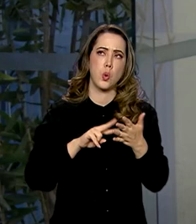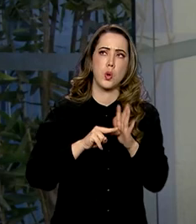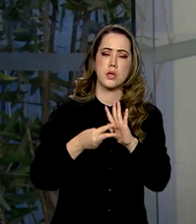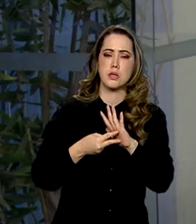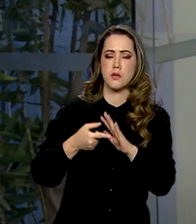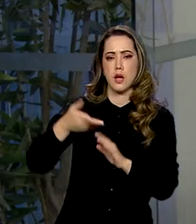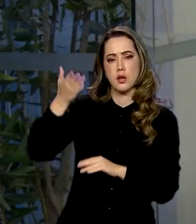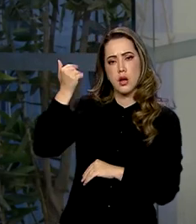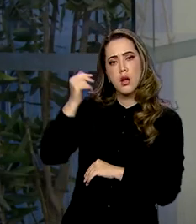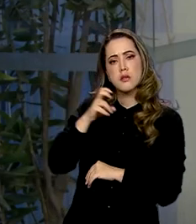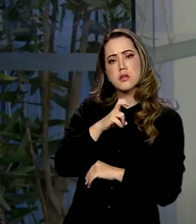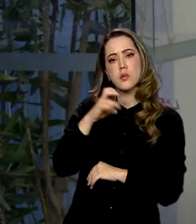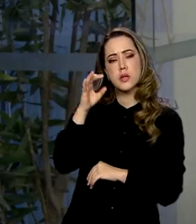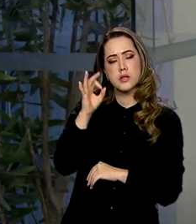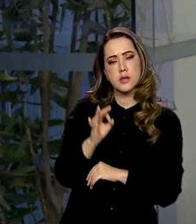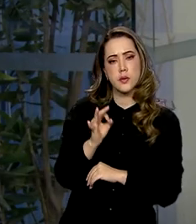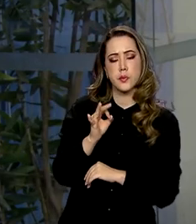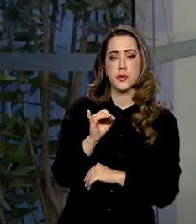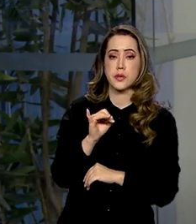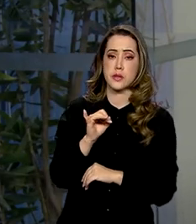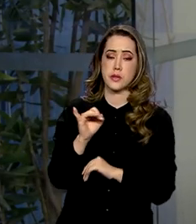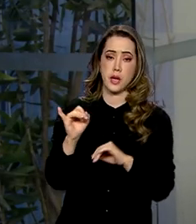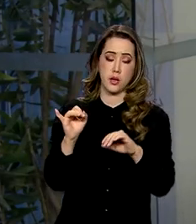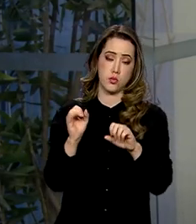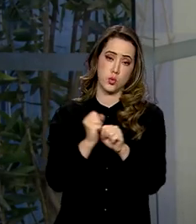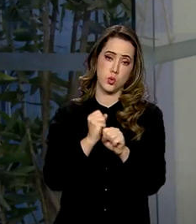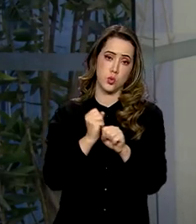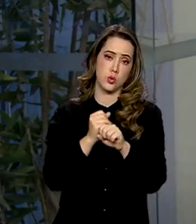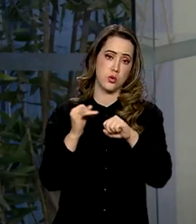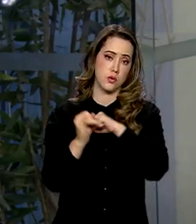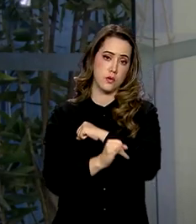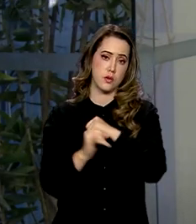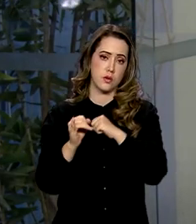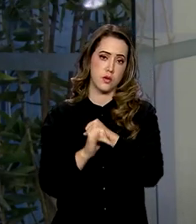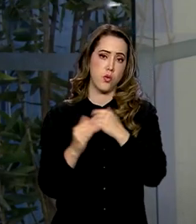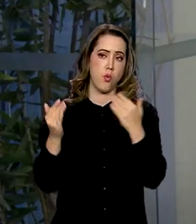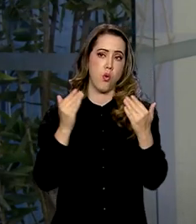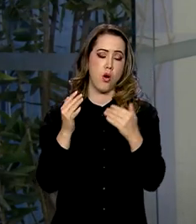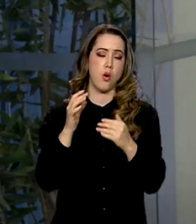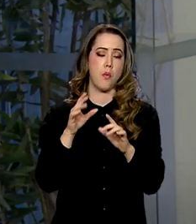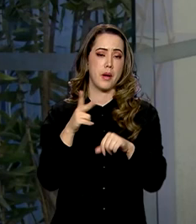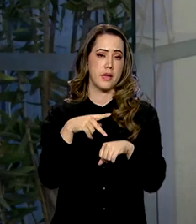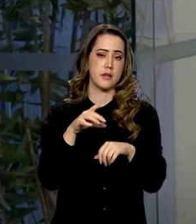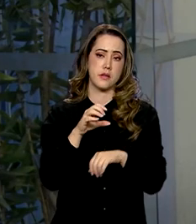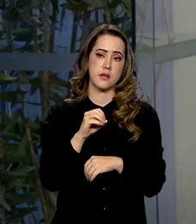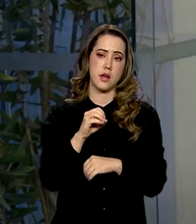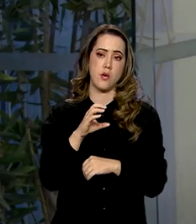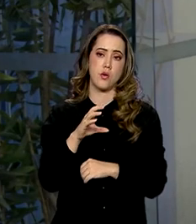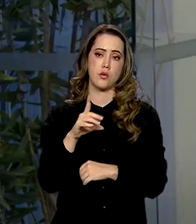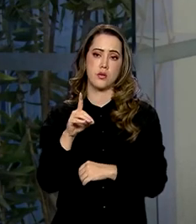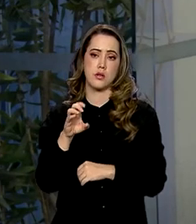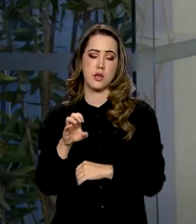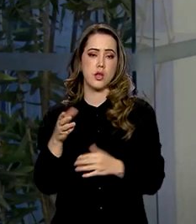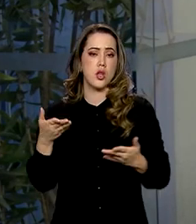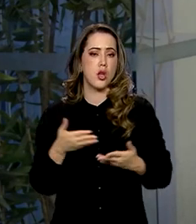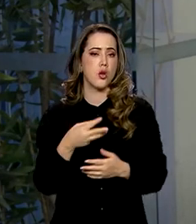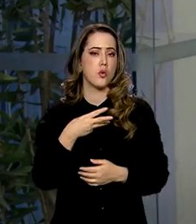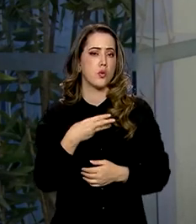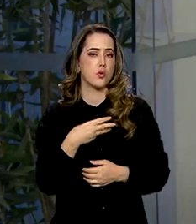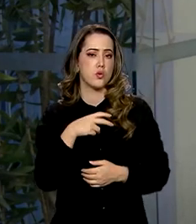55% do PIB nesse tipo de investimento, nível de países da OCDE, e que hoje esse nível está em torno de